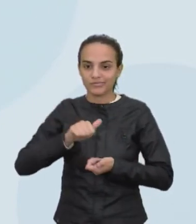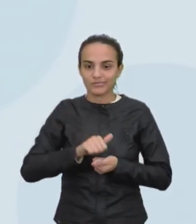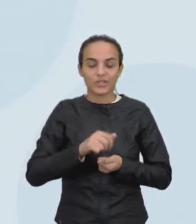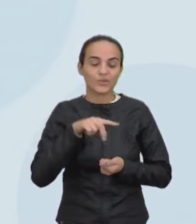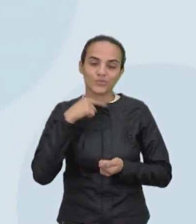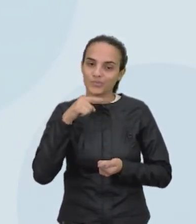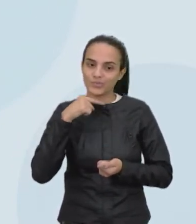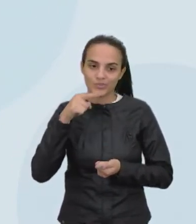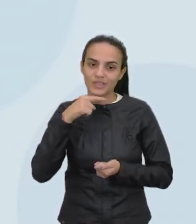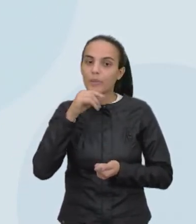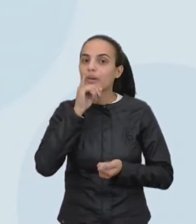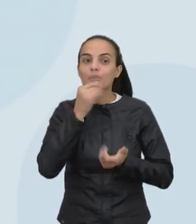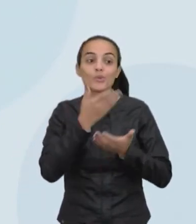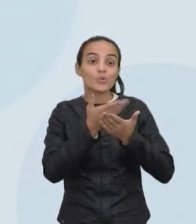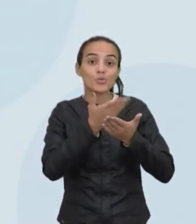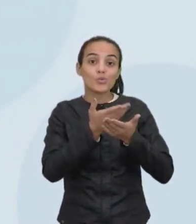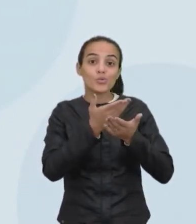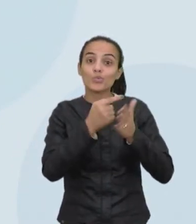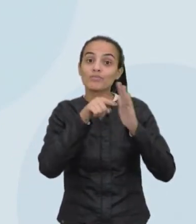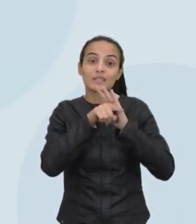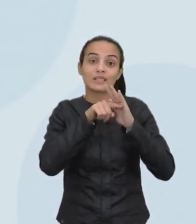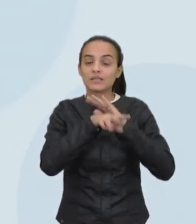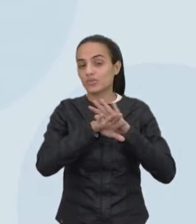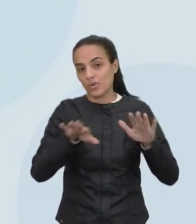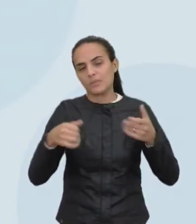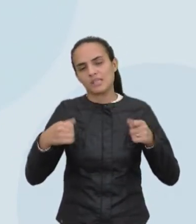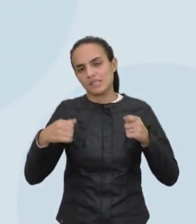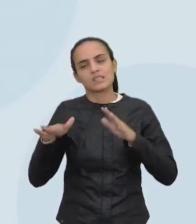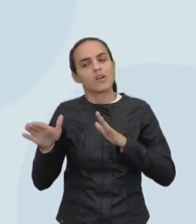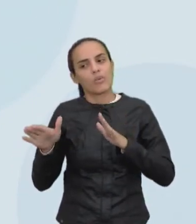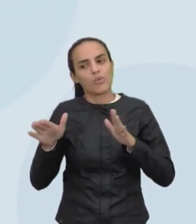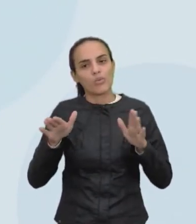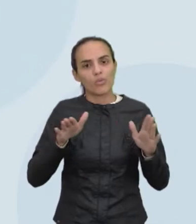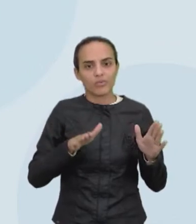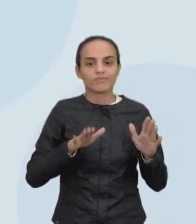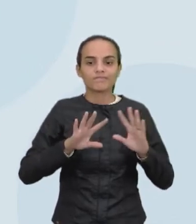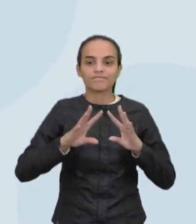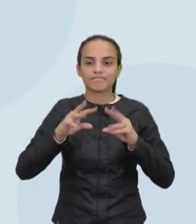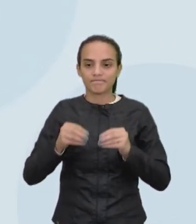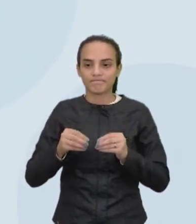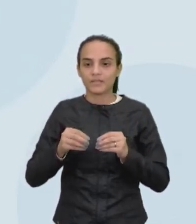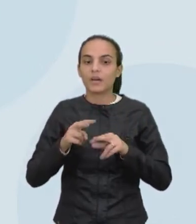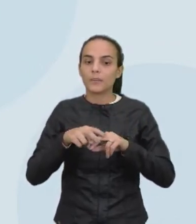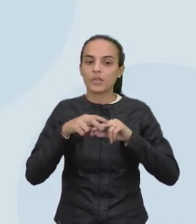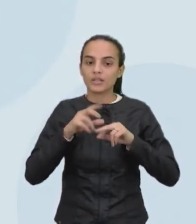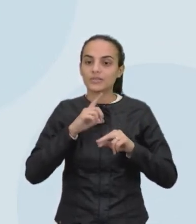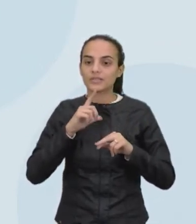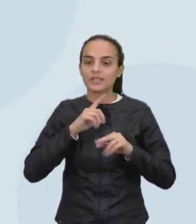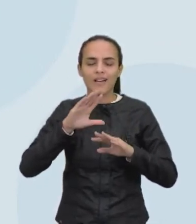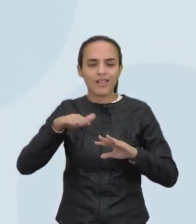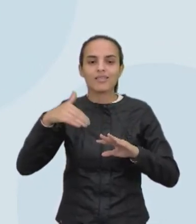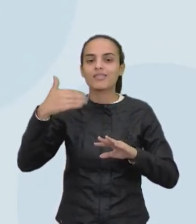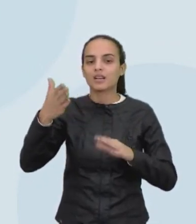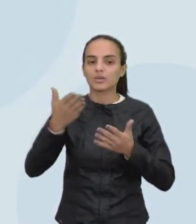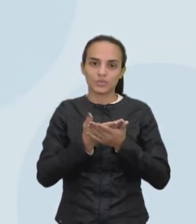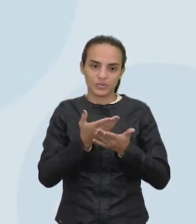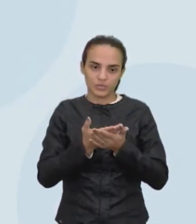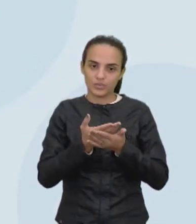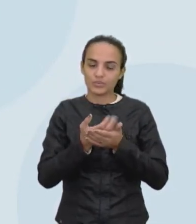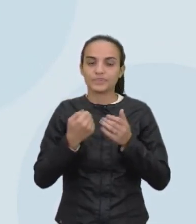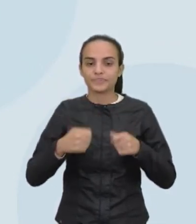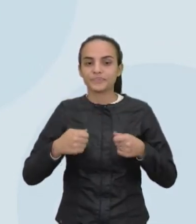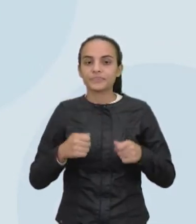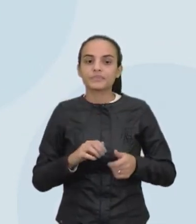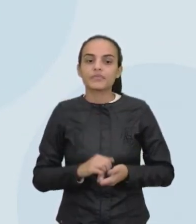né, não dá pra ficar no estudo apenas, né, isso tem que ser passado pra frente. Por isso, olha, tem que ser além do estudo, né,